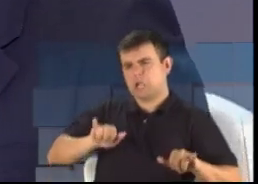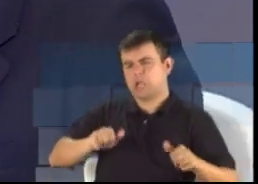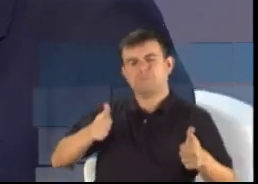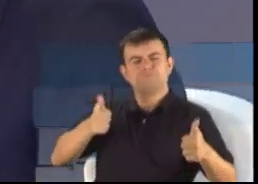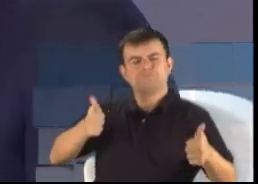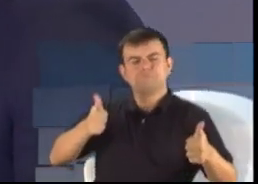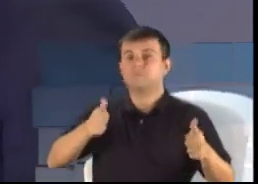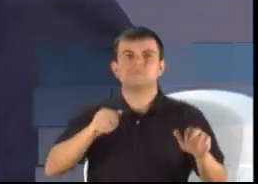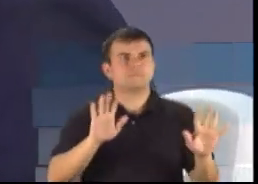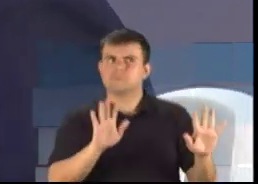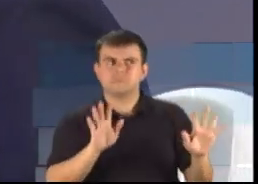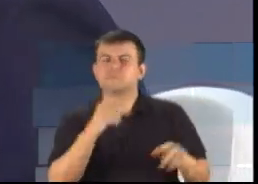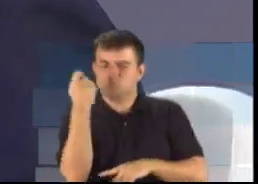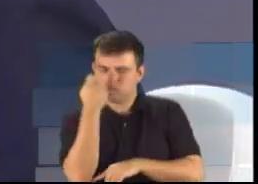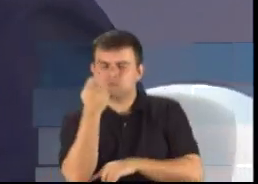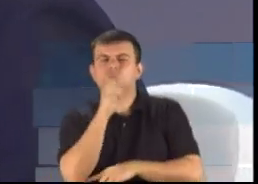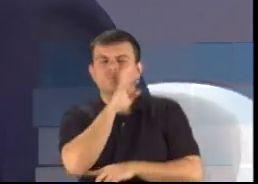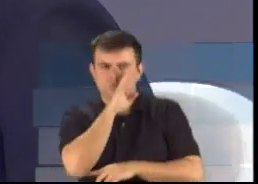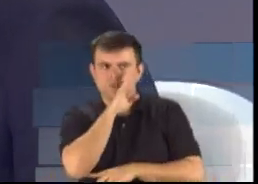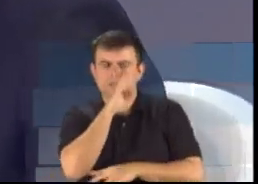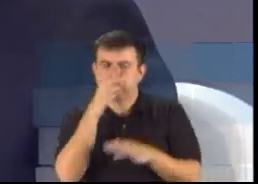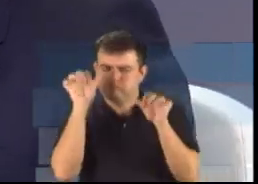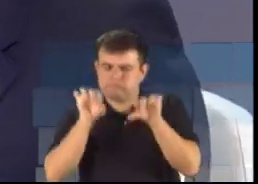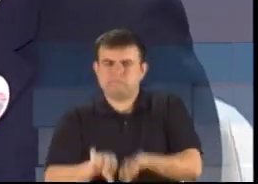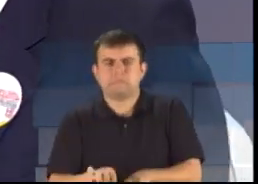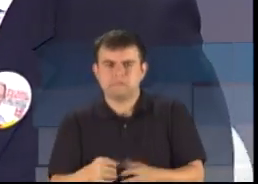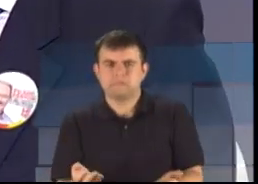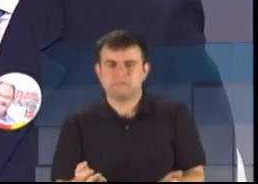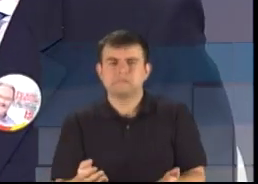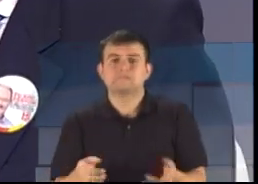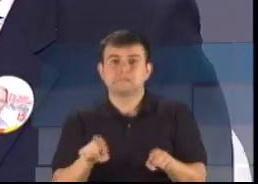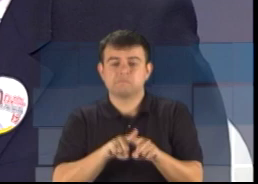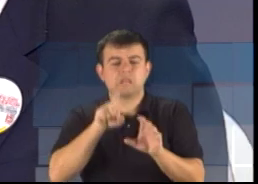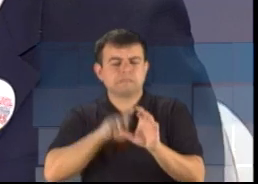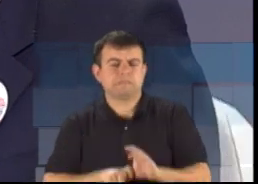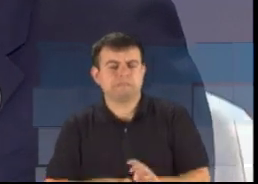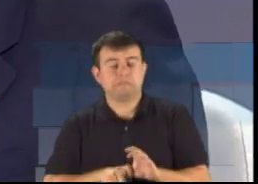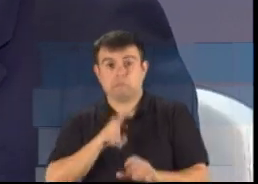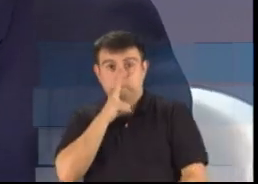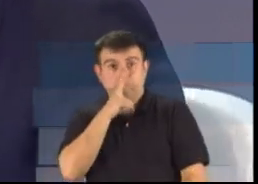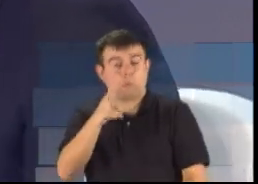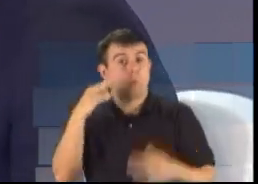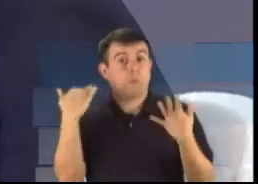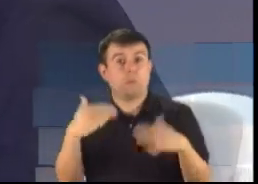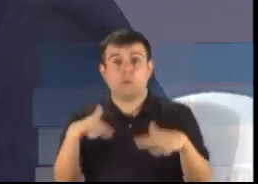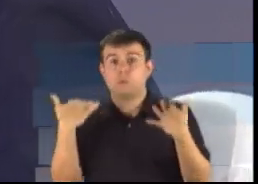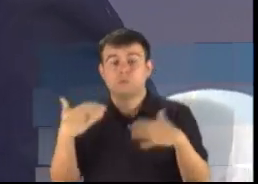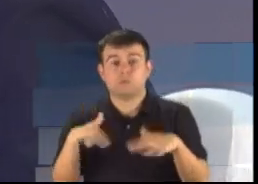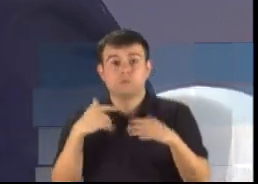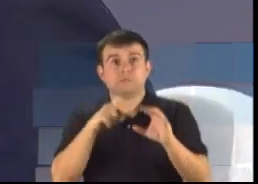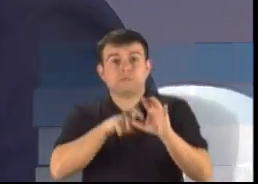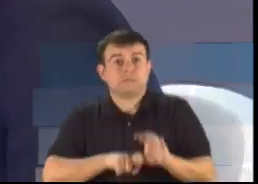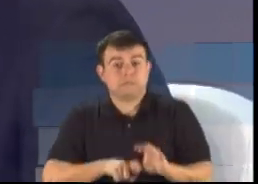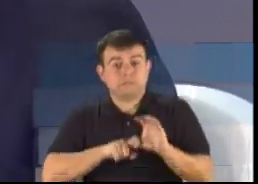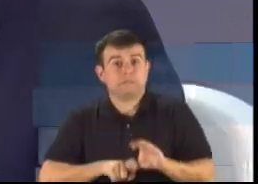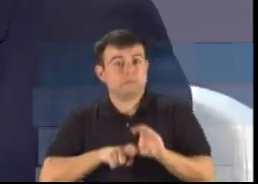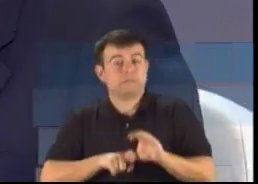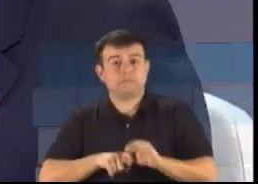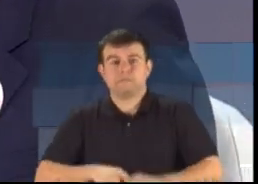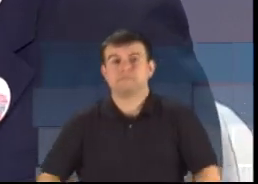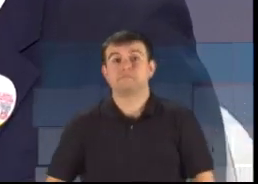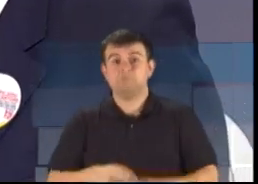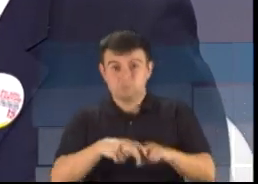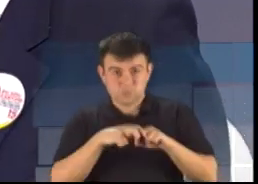além de provocar o endividamento recorte, que não é esse que está sendo dito. É por isso que o seu candidato tem a maior